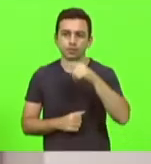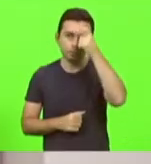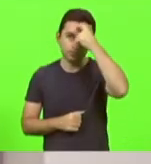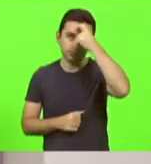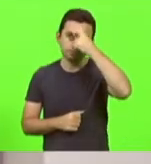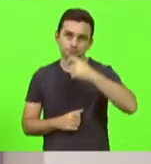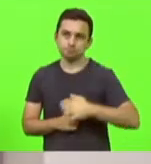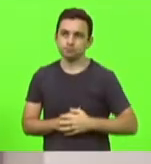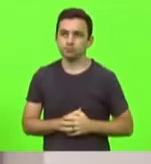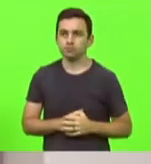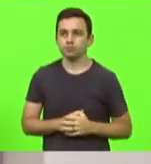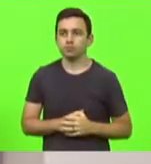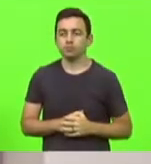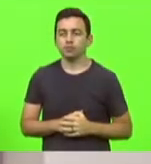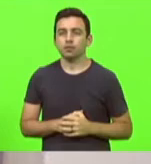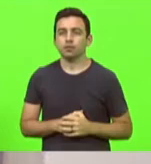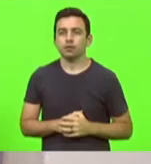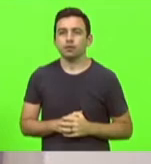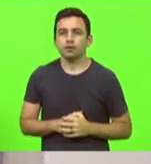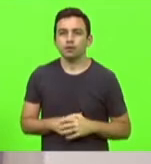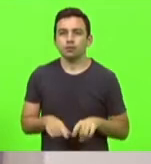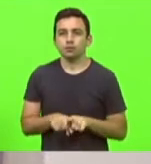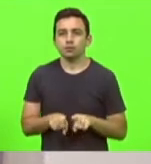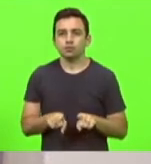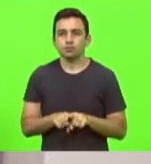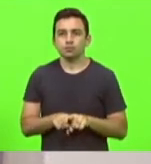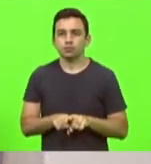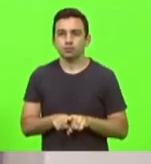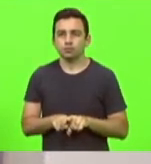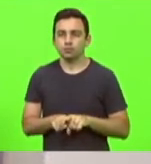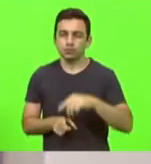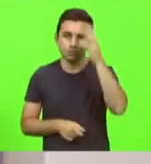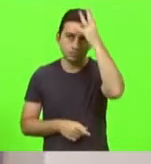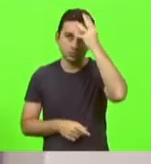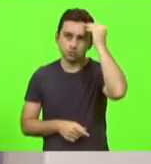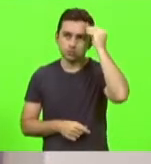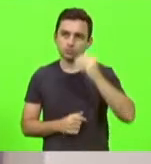deputado. Como vota a deputada Luciane Carminati?